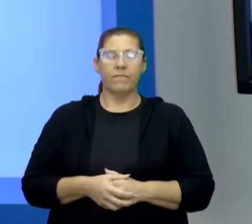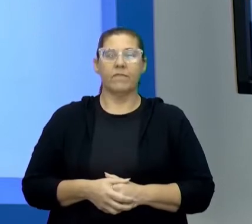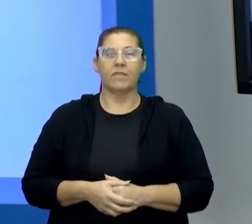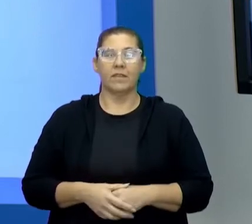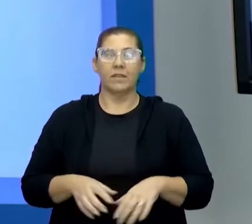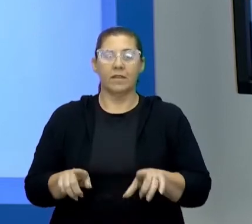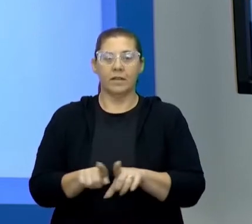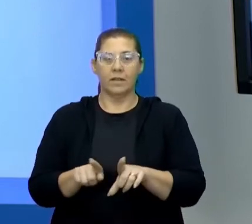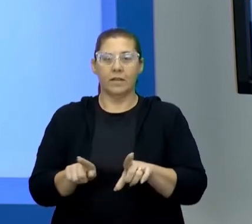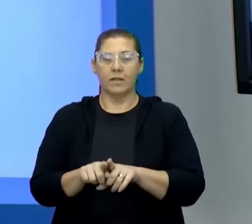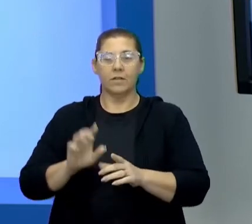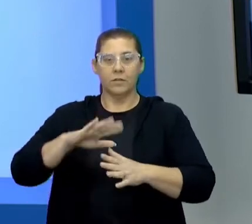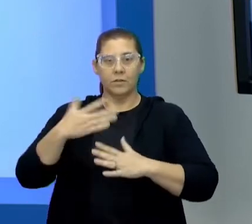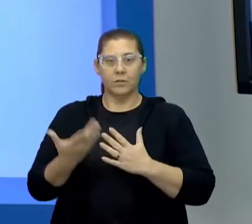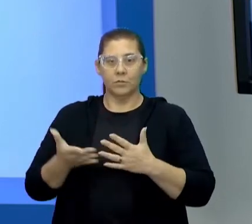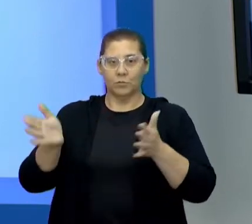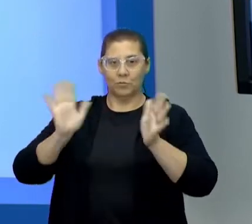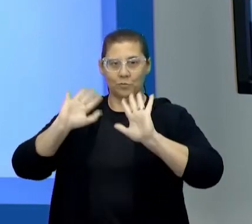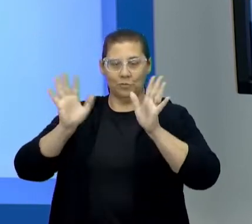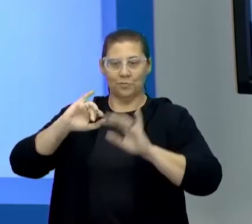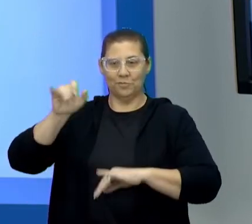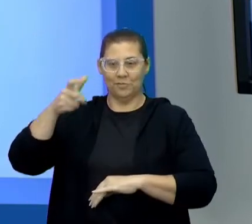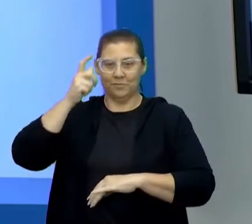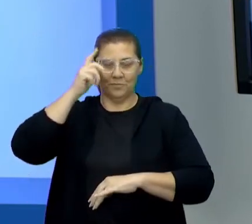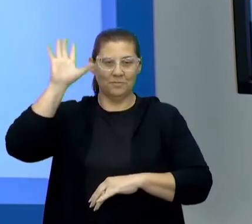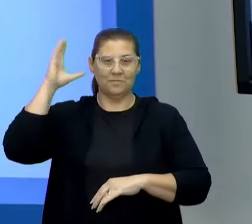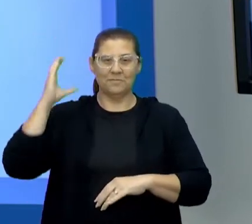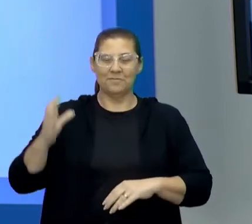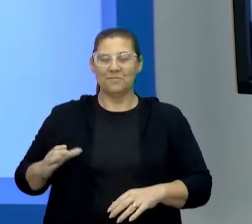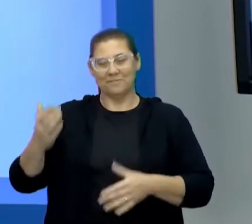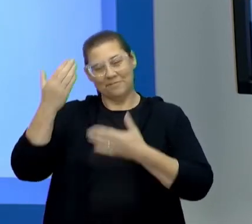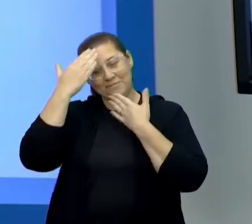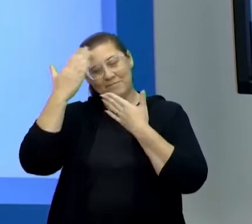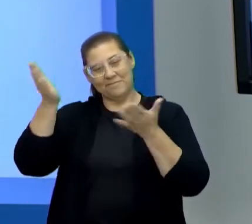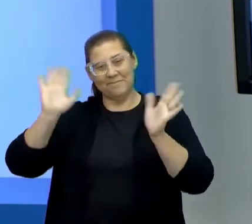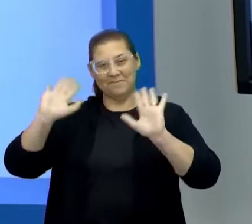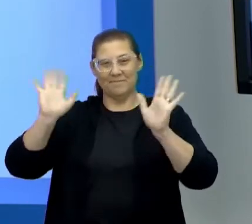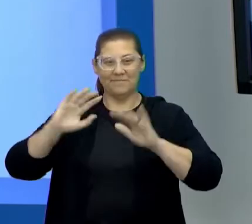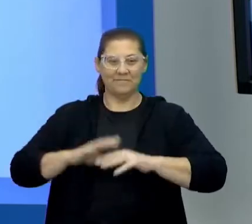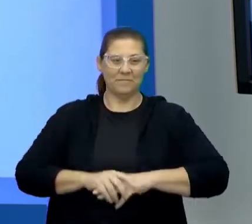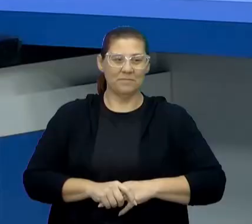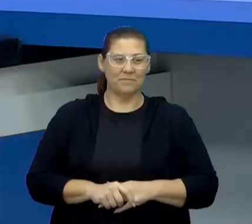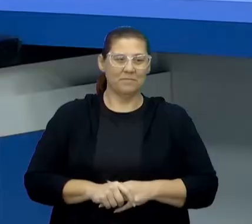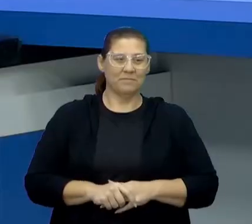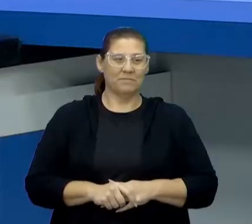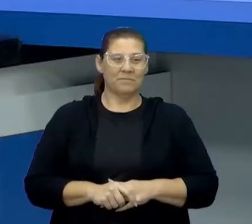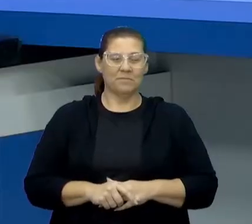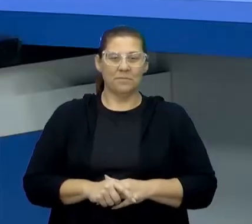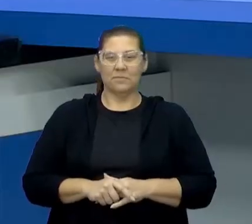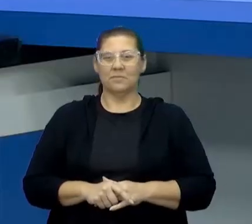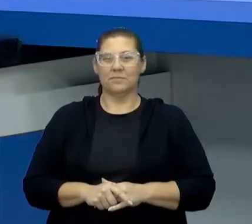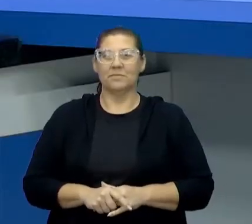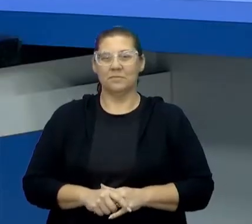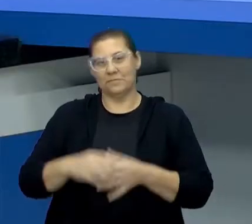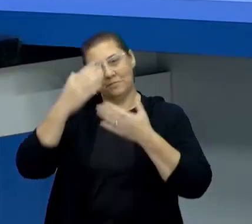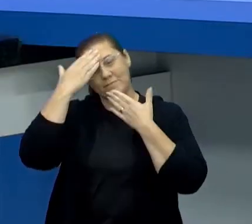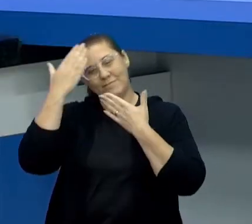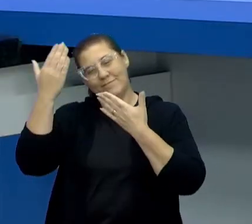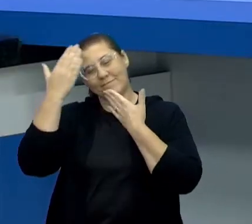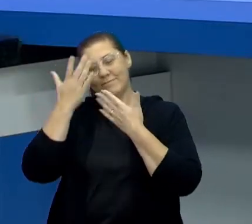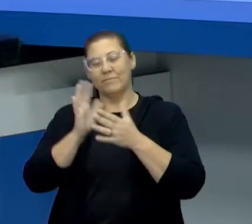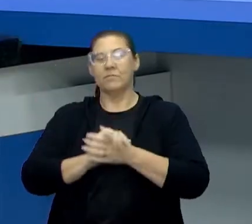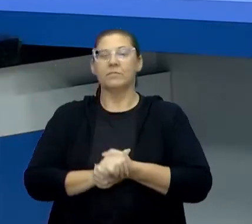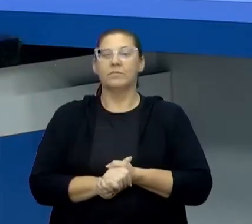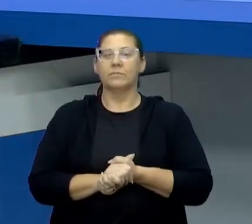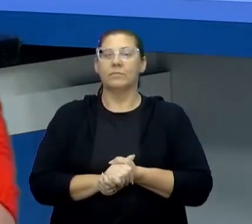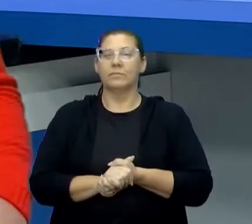E com a gente na Libras, a Janaína e a Cristiane. Muito, muito obrigada. Exato, muito obrigada. Janaína e a